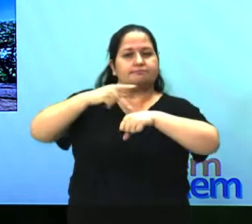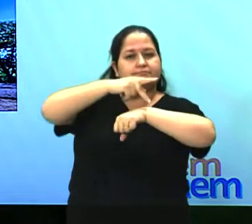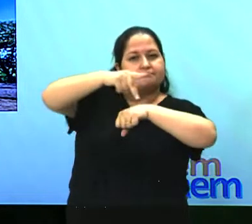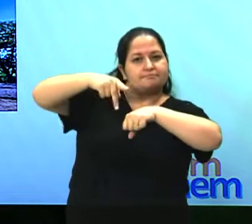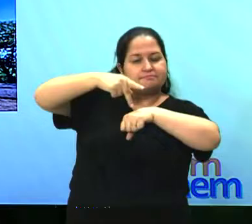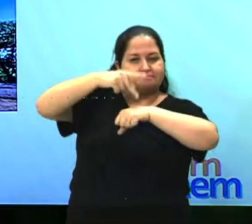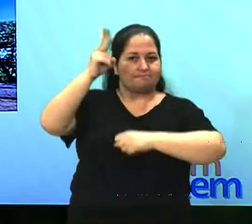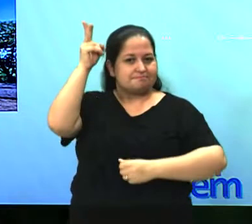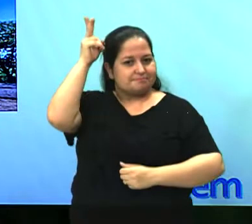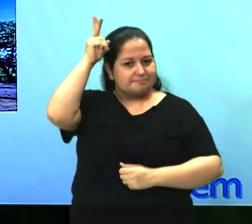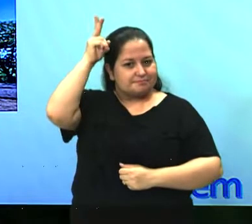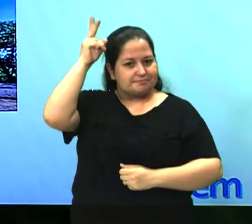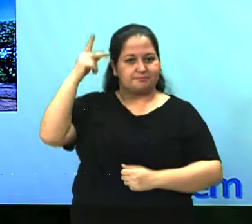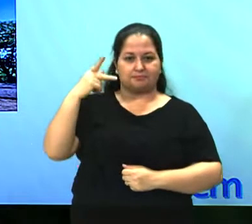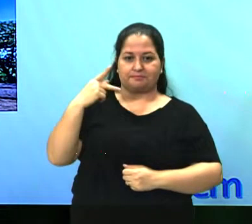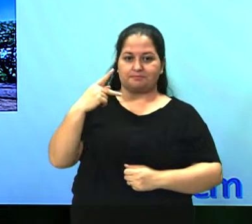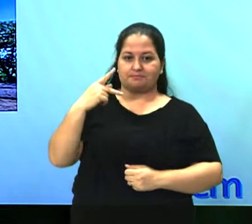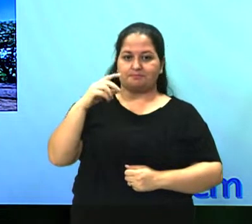como, por exemplo,